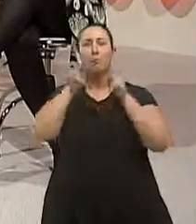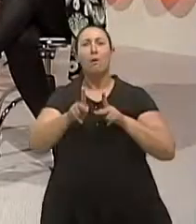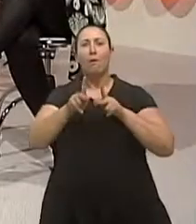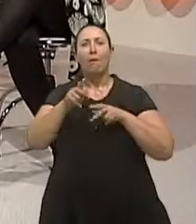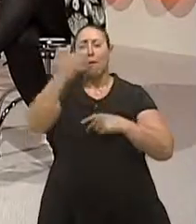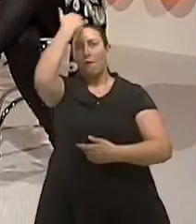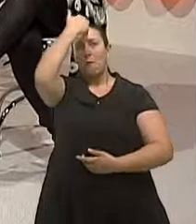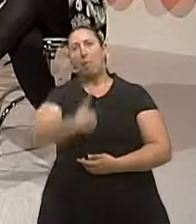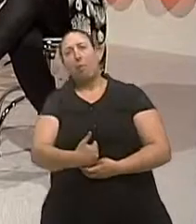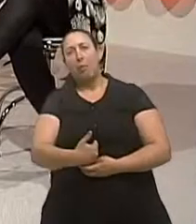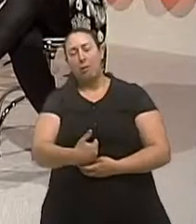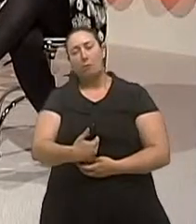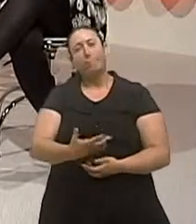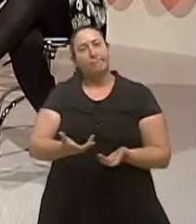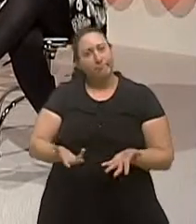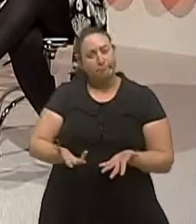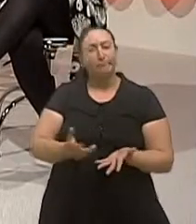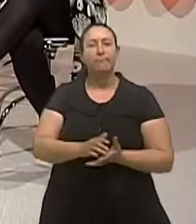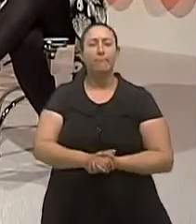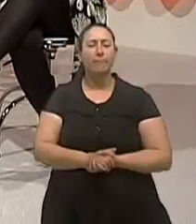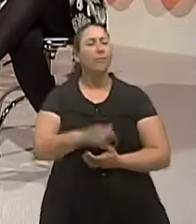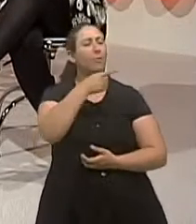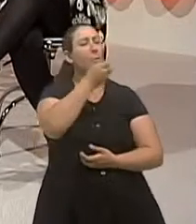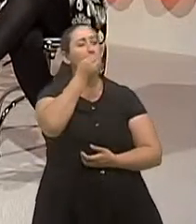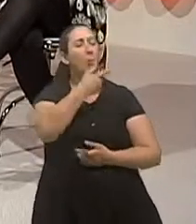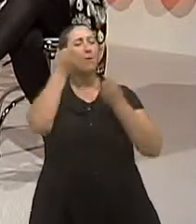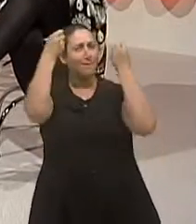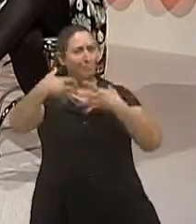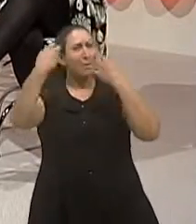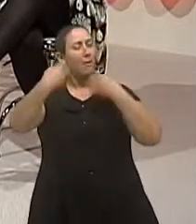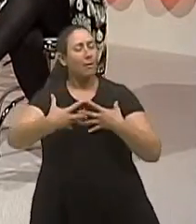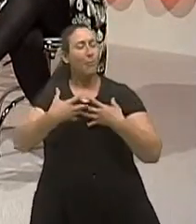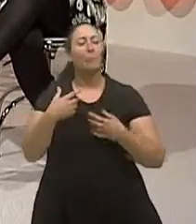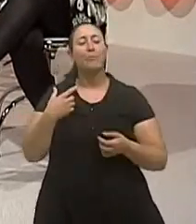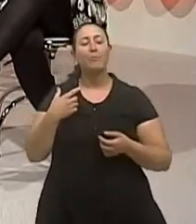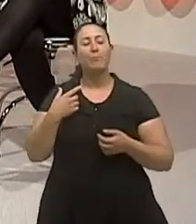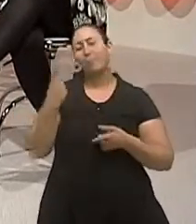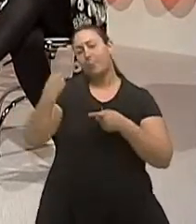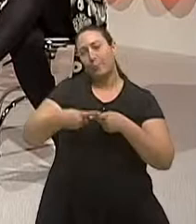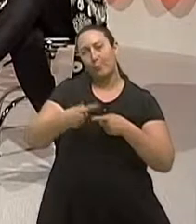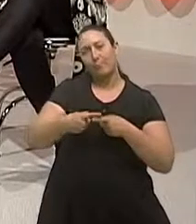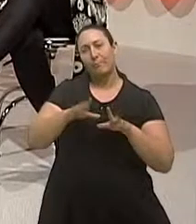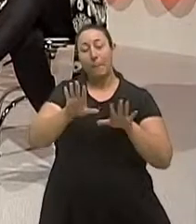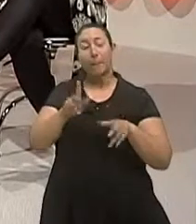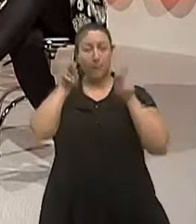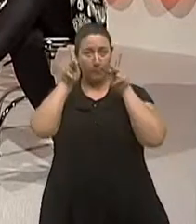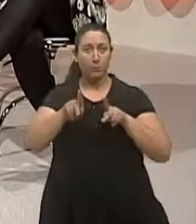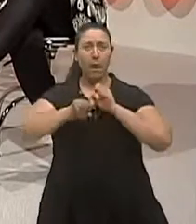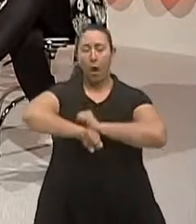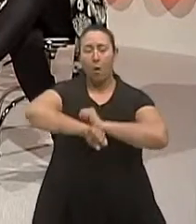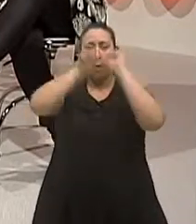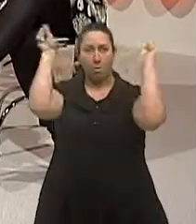ouvindo o senhor começar essa explicação para a gente, eu me reporto assim, a pessoa acorda